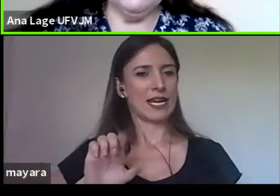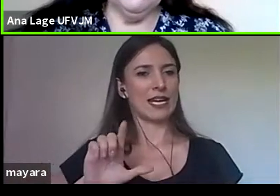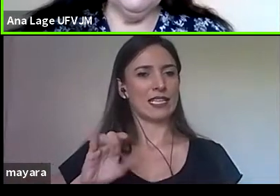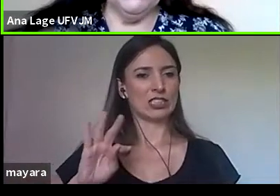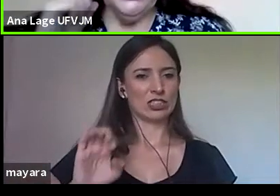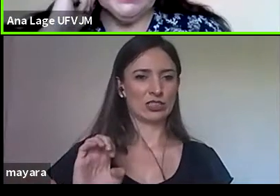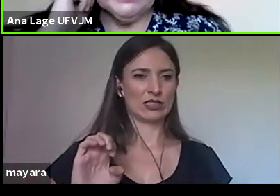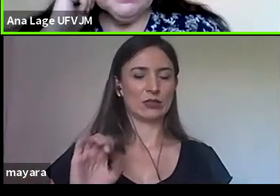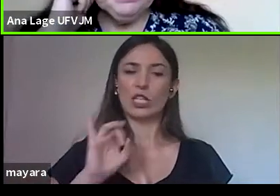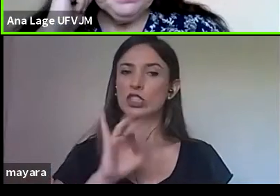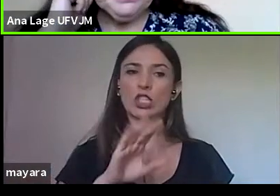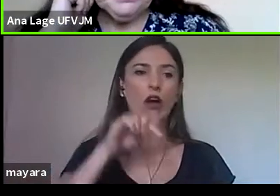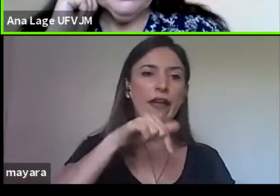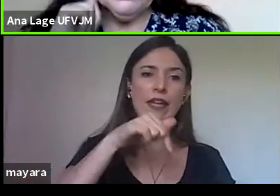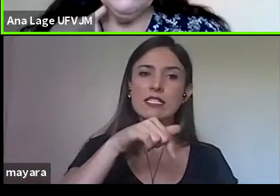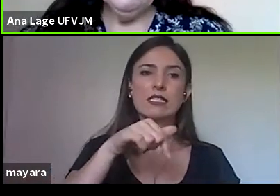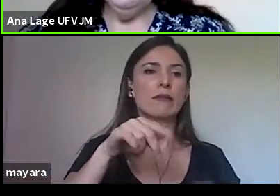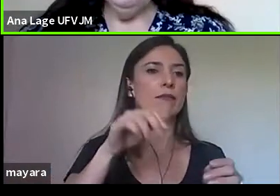América portuguesa.